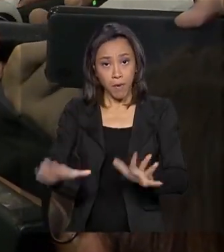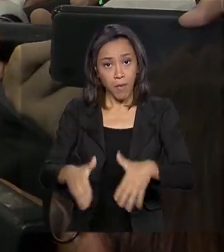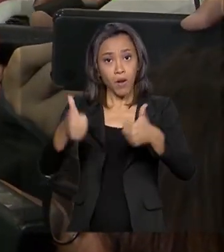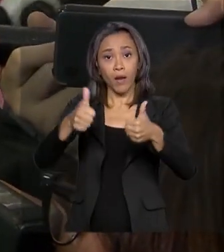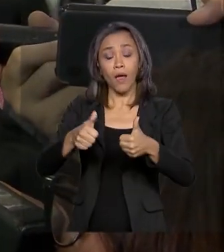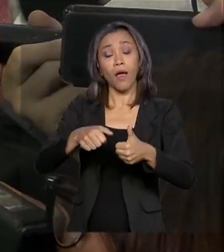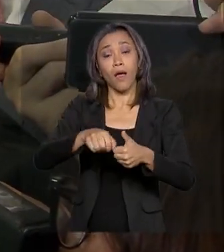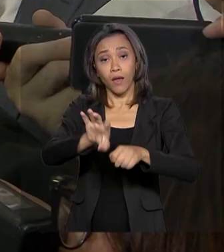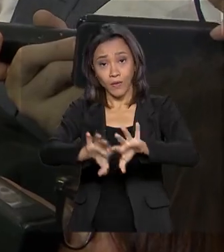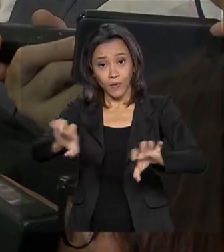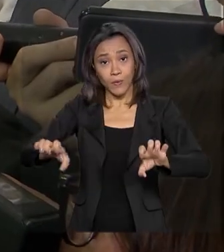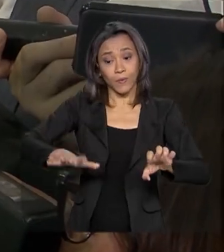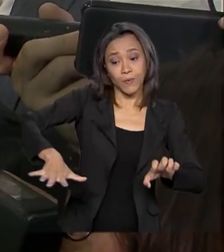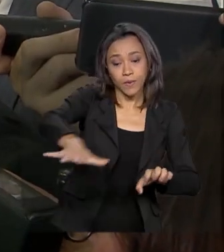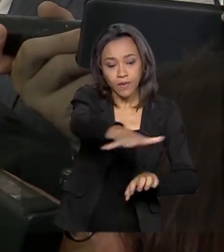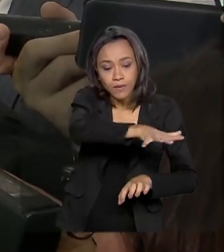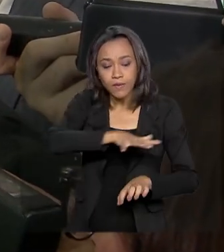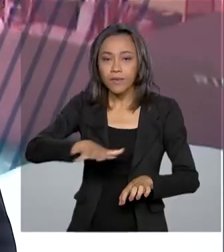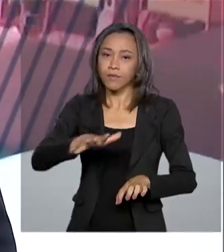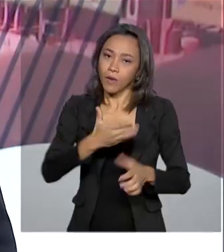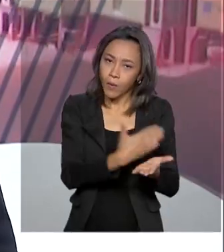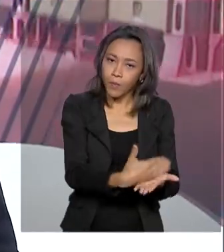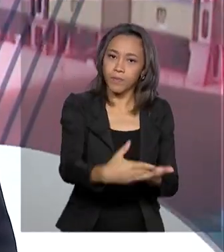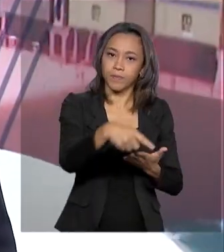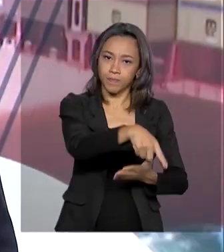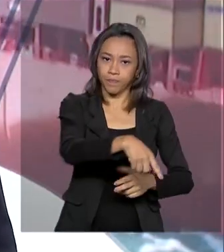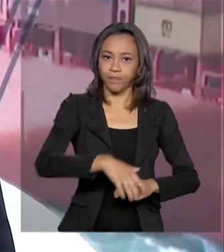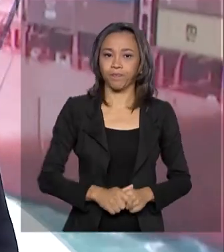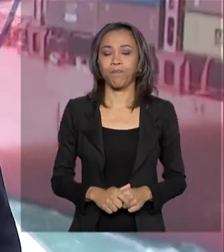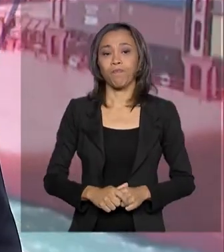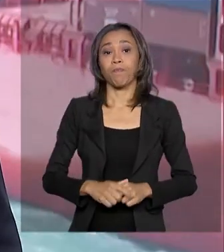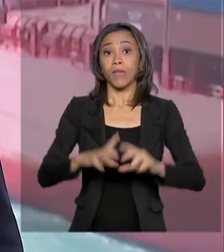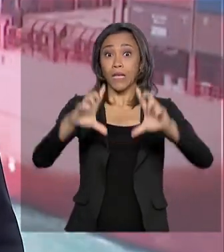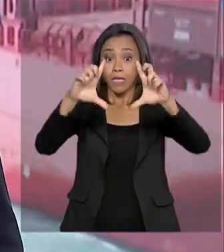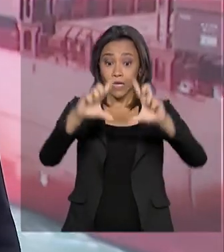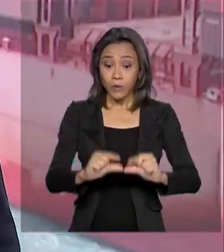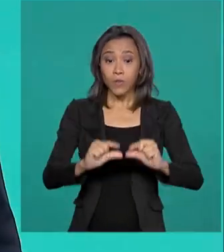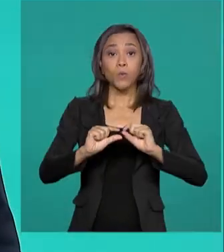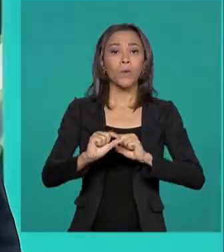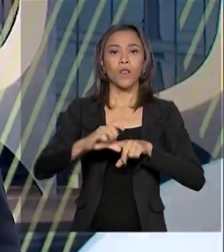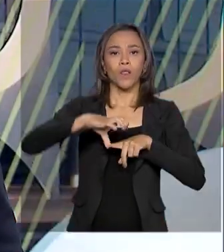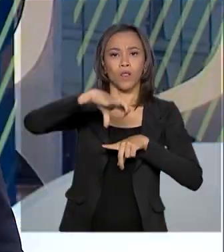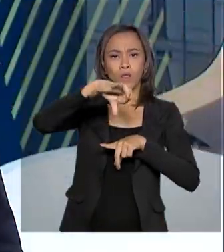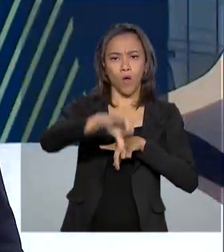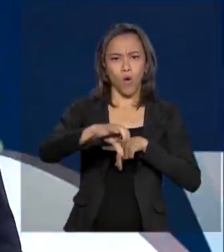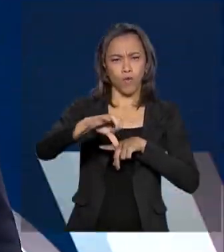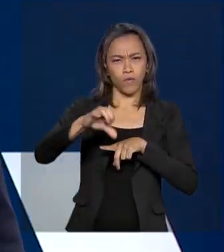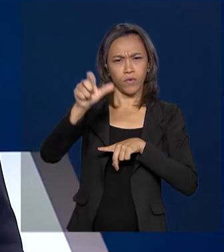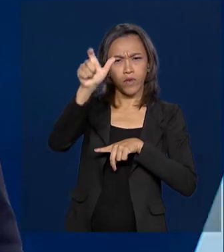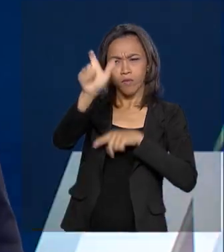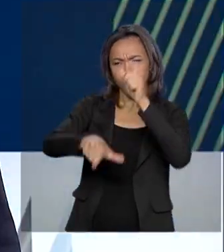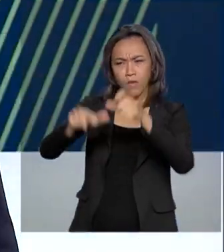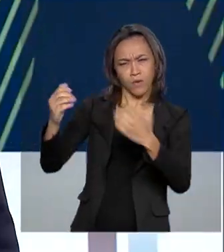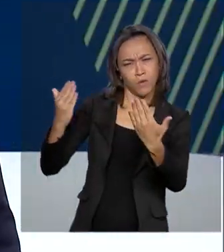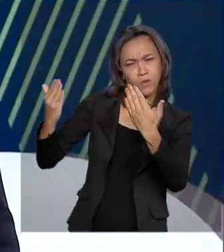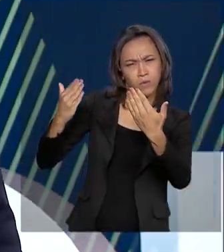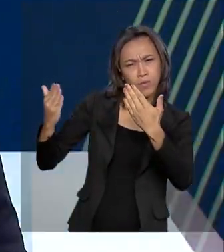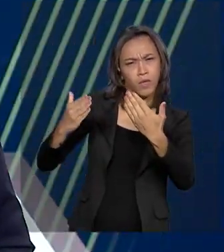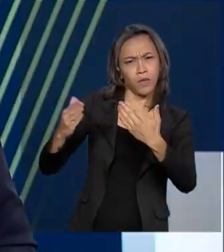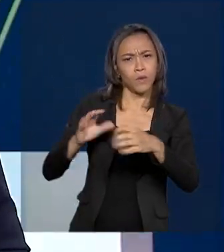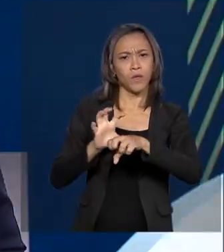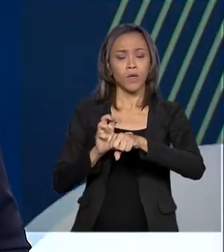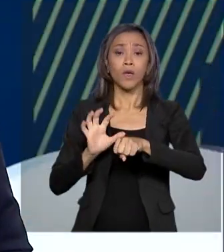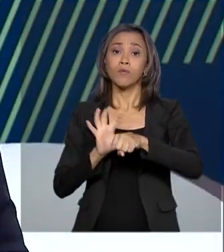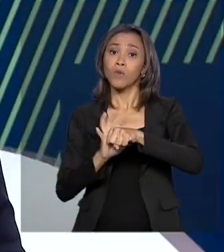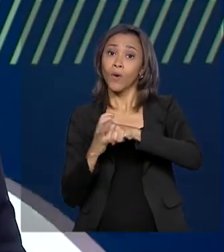para o início das operações do centro. E caiu para nove o número de casos suspeitos do coronavírus no Brasil.